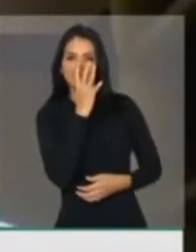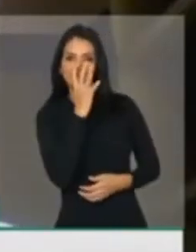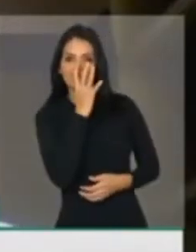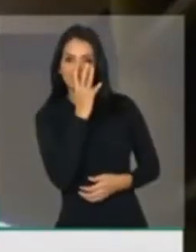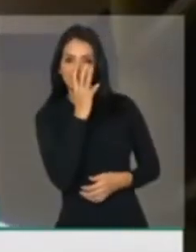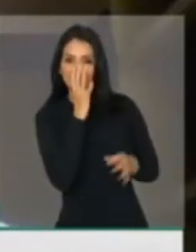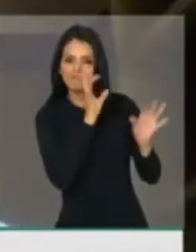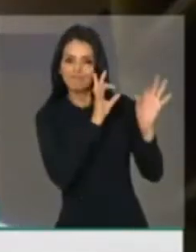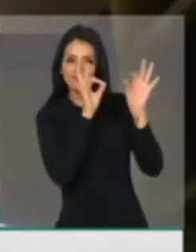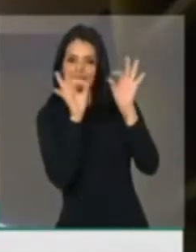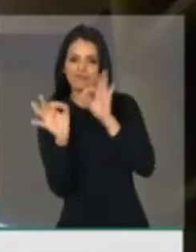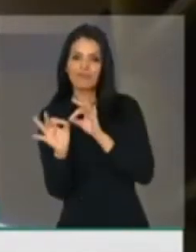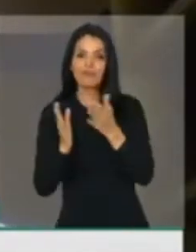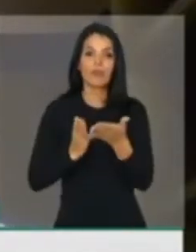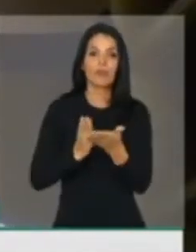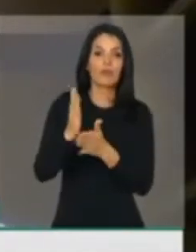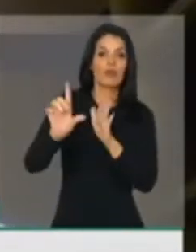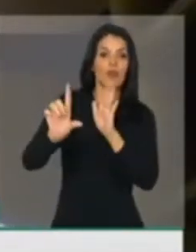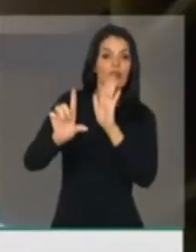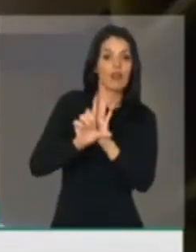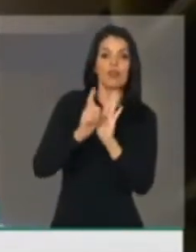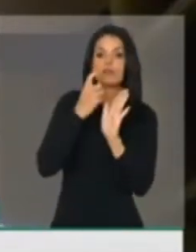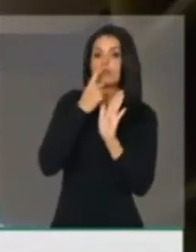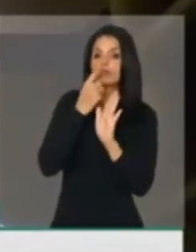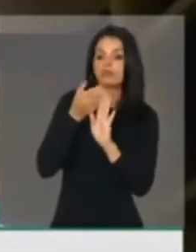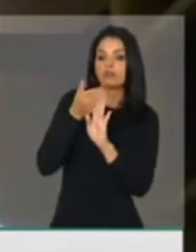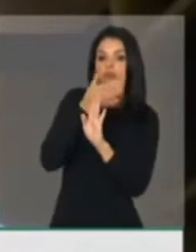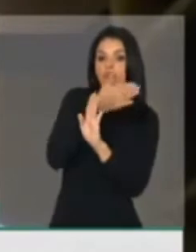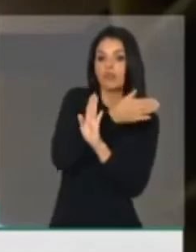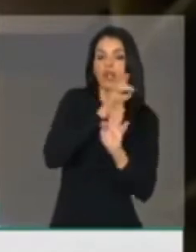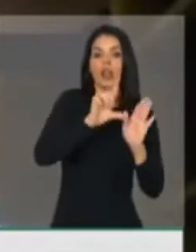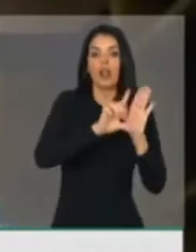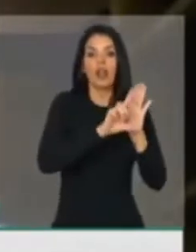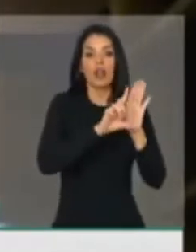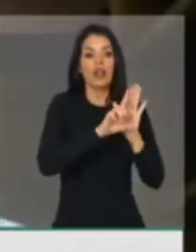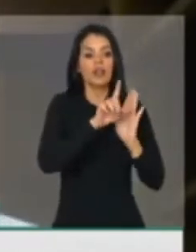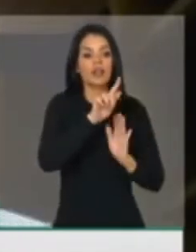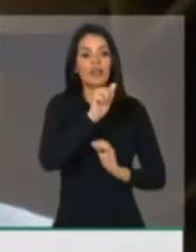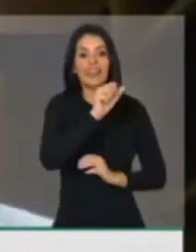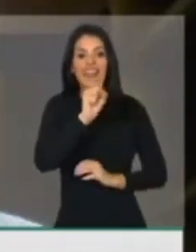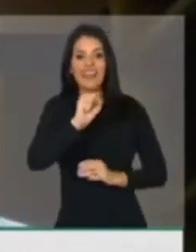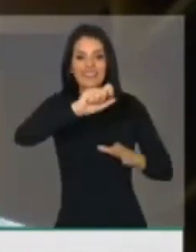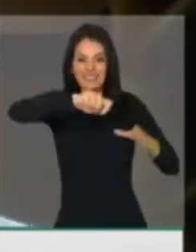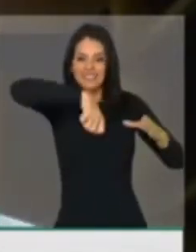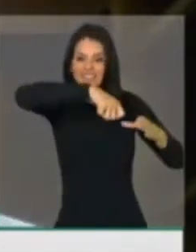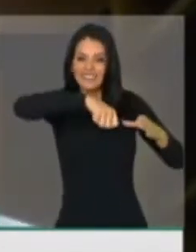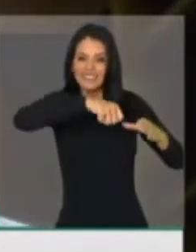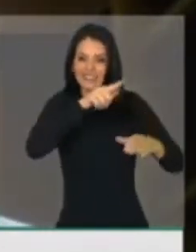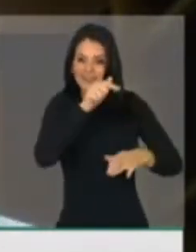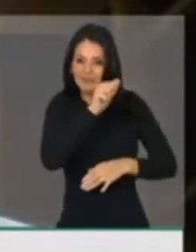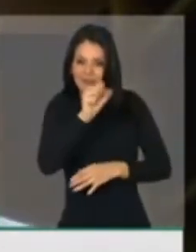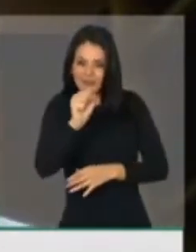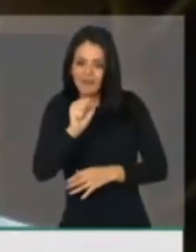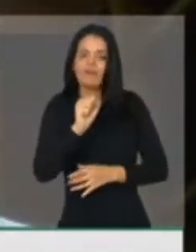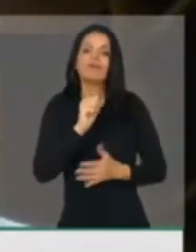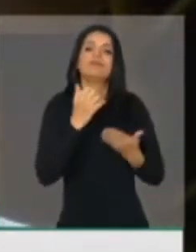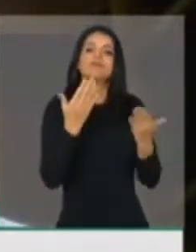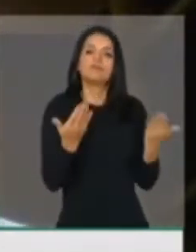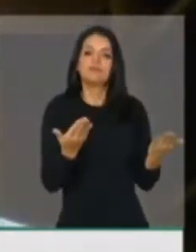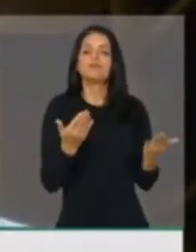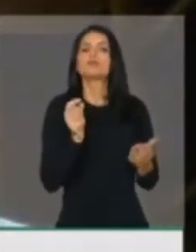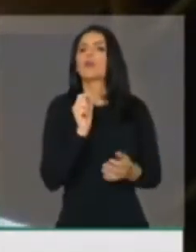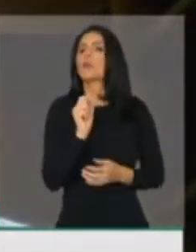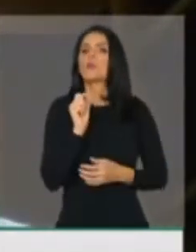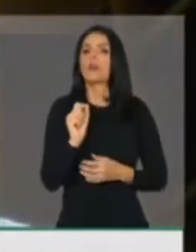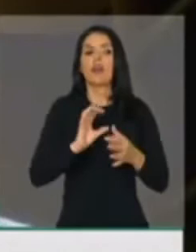que nós aprovamos uma lei há poucos dias, chamada Lei do Gás. Essa Lei do Gás, nós